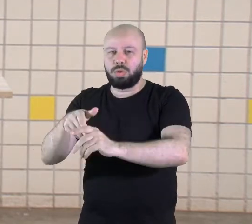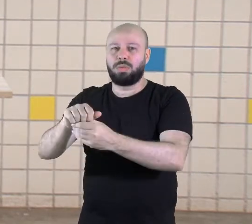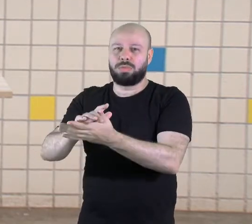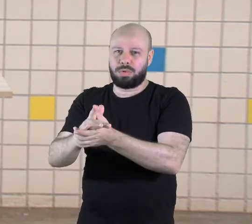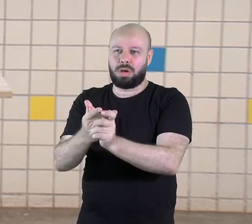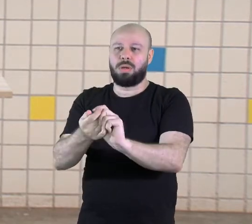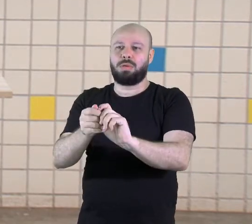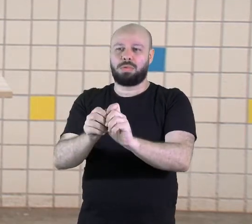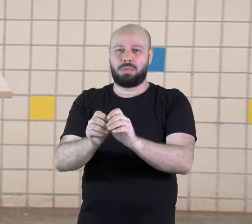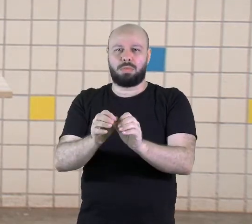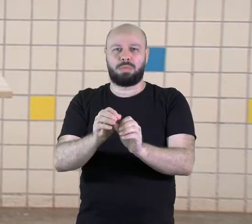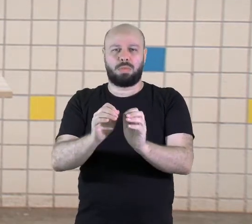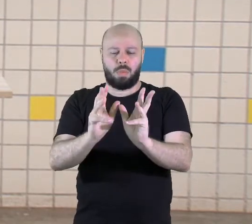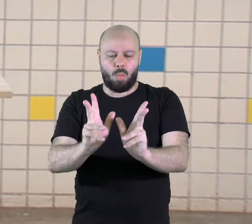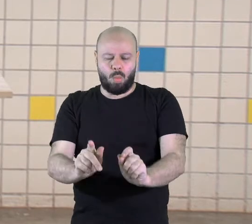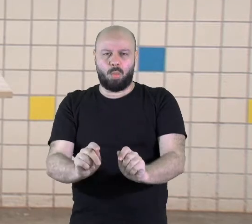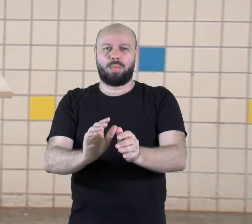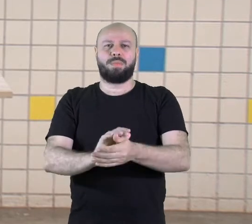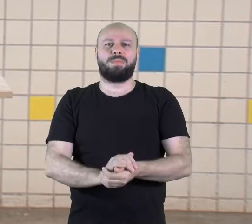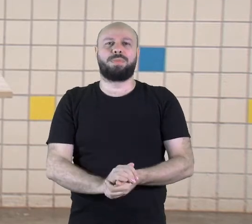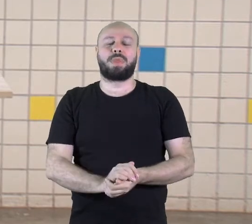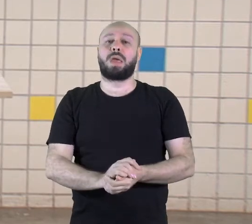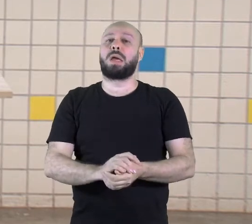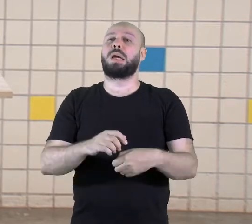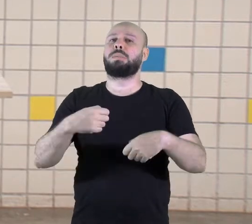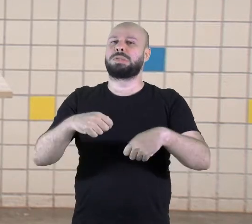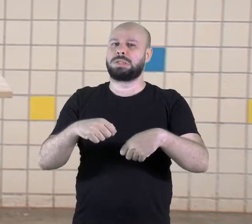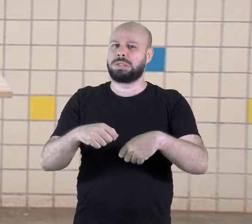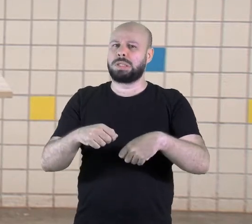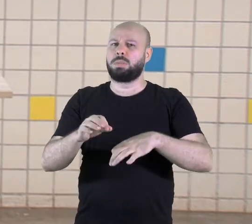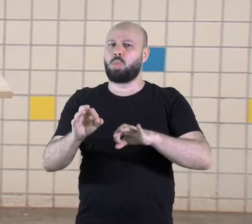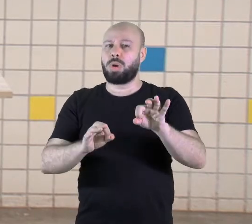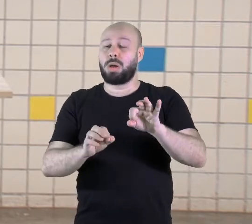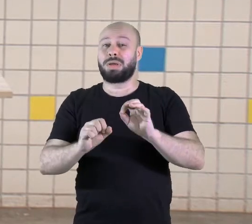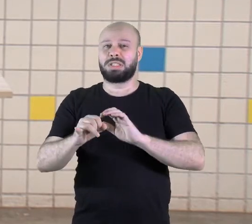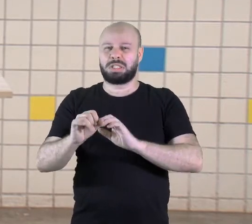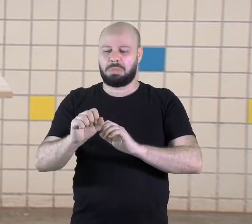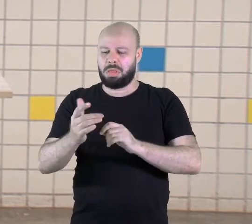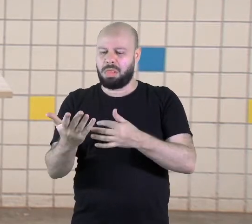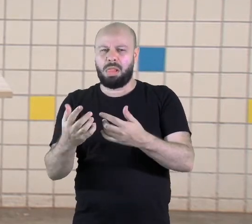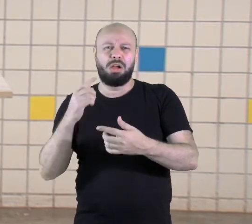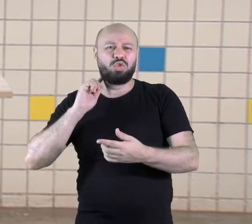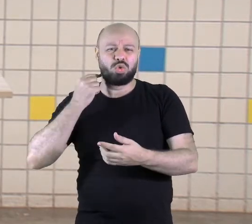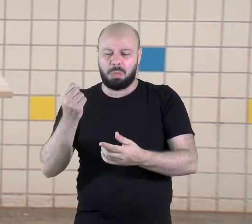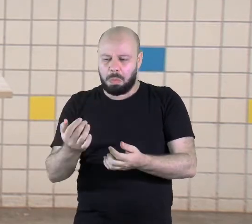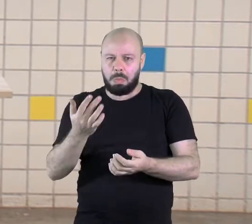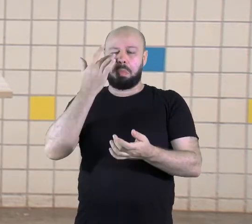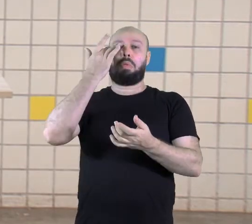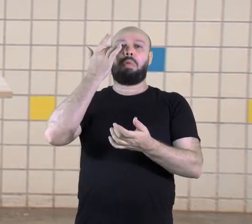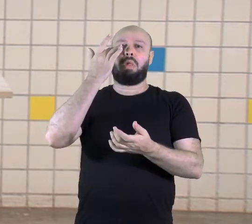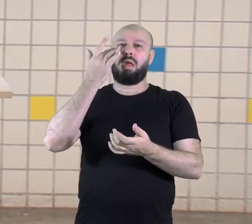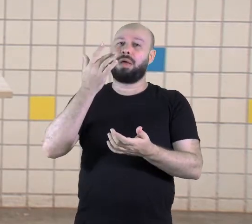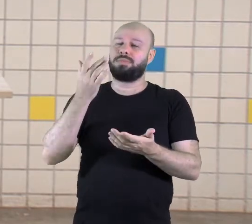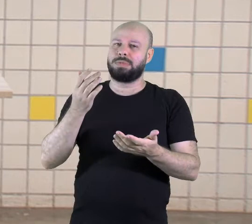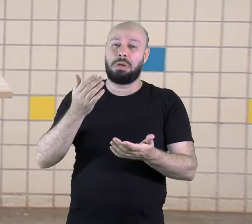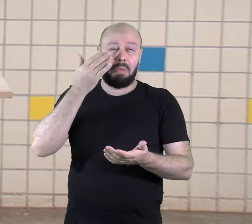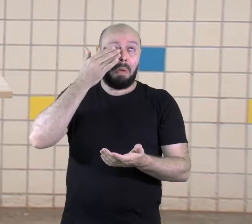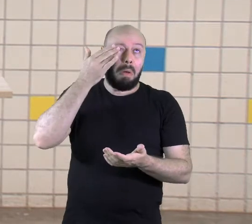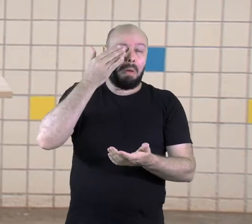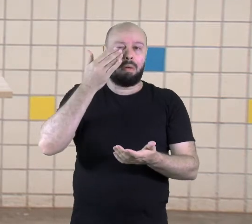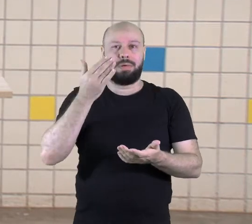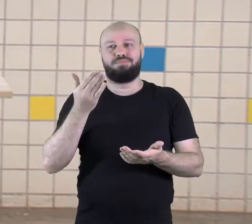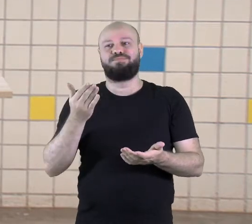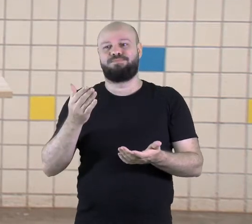de observar isso, porque nós não podemos coçar o nosso olho com as nossas mãos. Por quê? Porque se eu esfregar aqui,